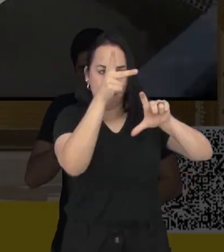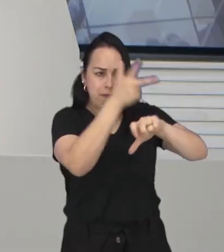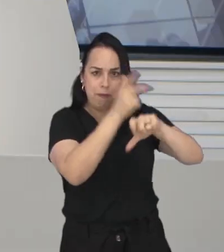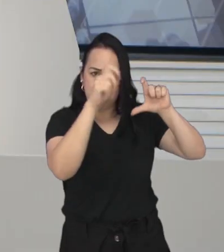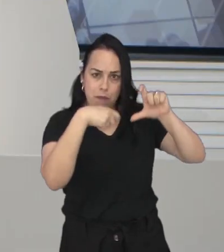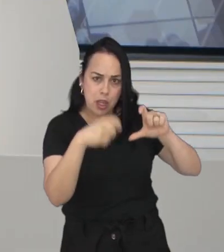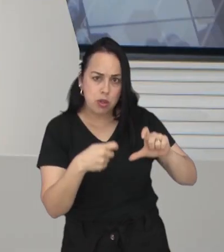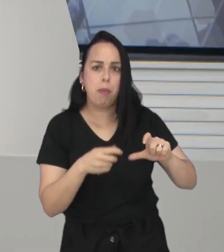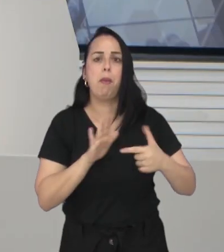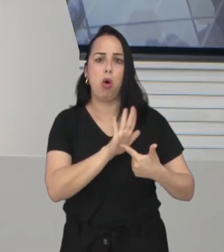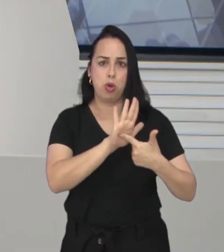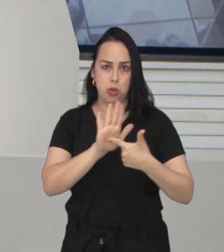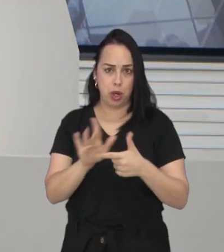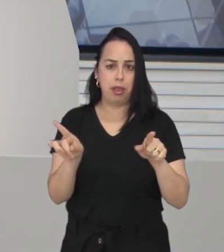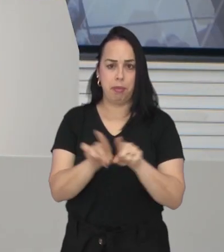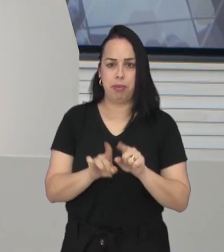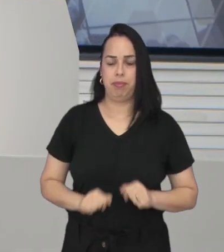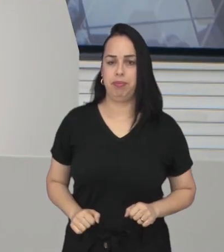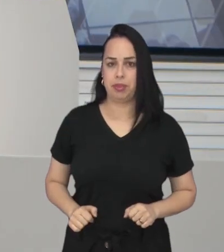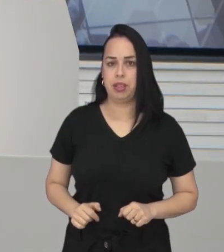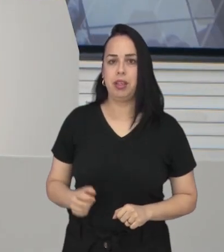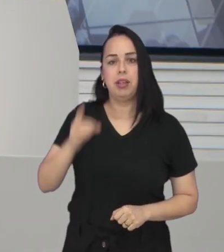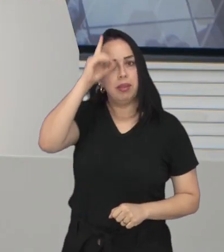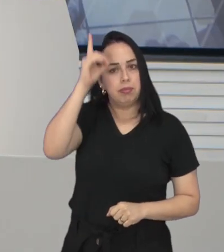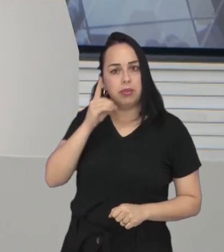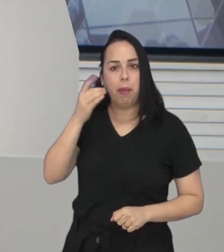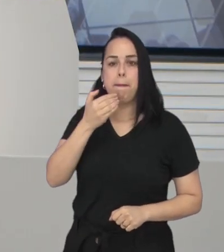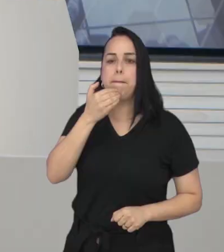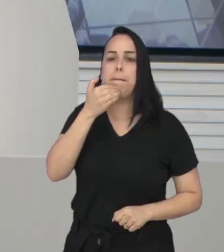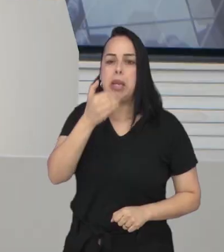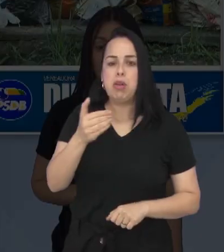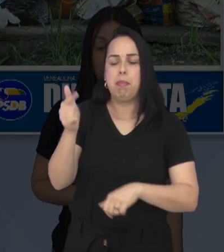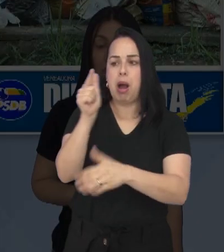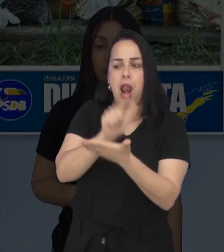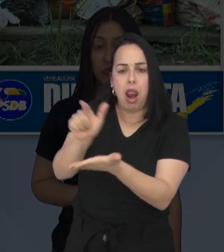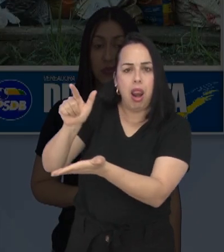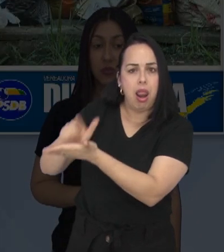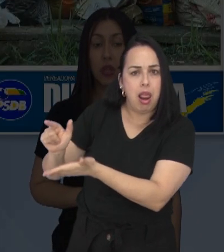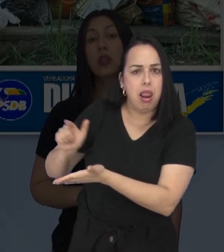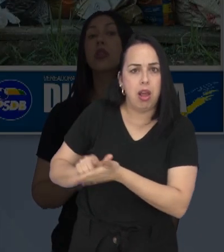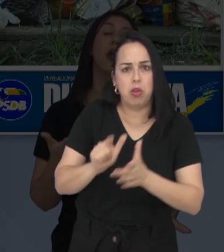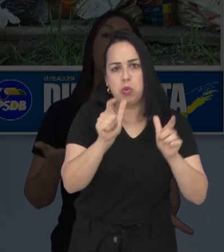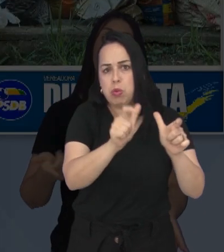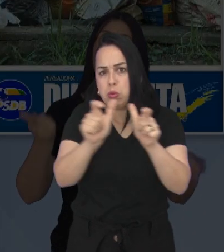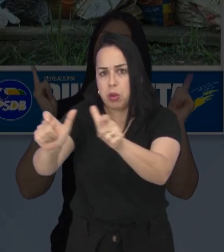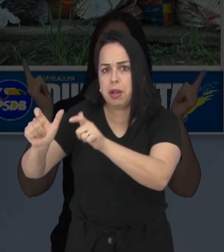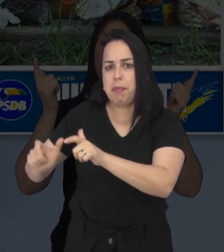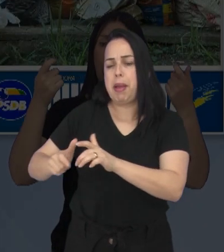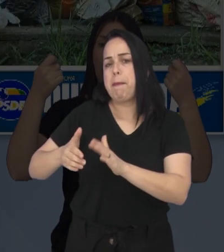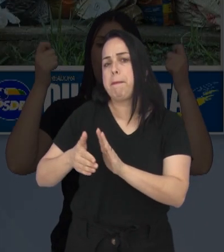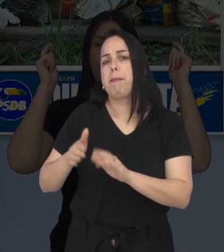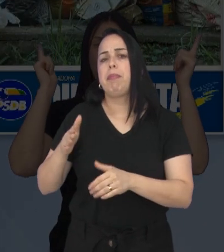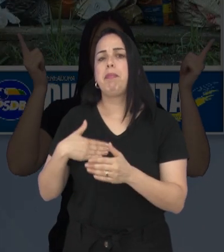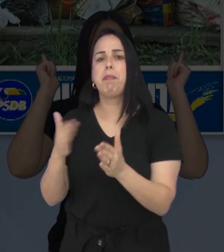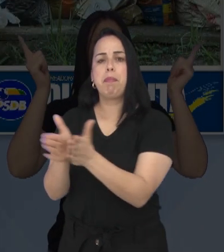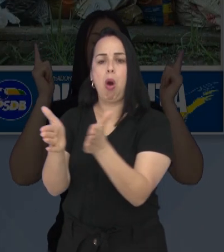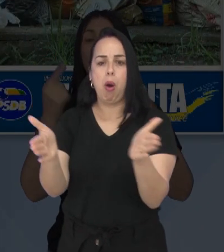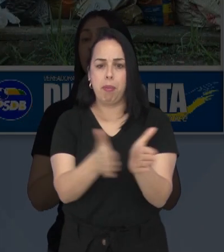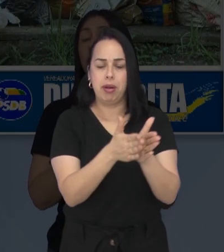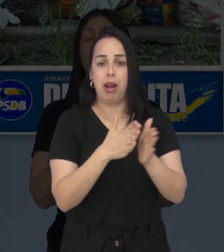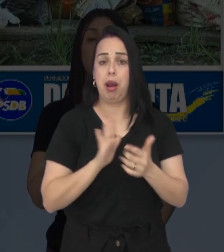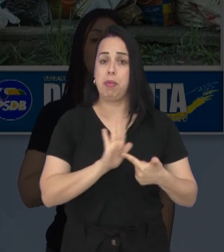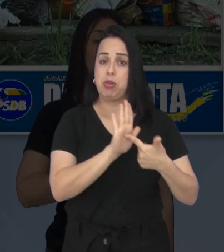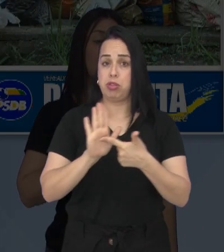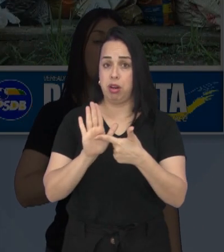plenário. Na tribuna, Dulce Rita cobrou ações de limpeza e manutenção pública em bairros mais vulneráveis da cidade. A parlamentar